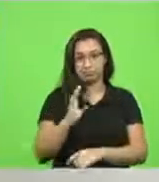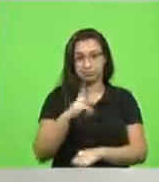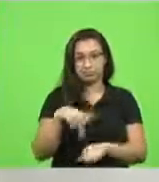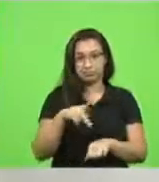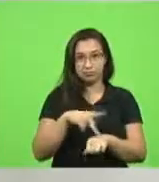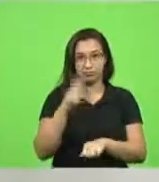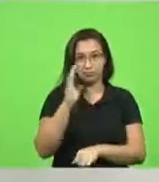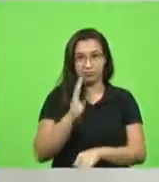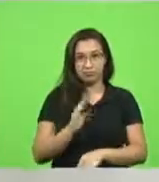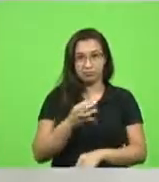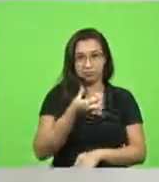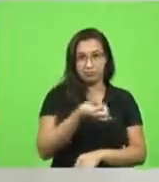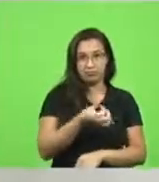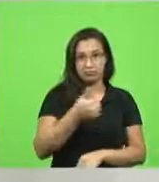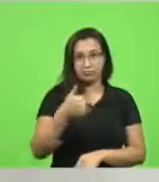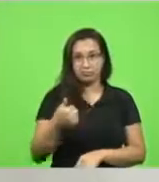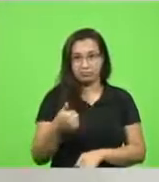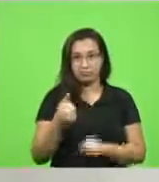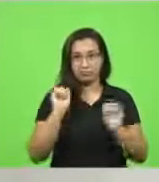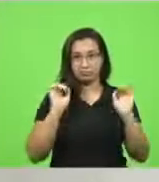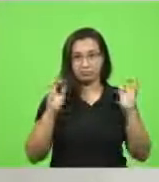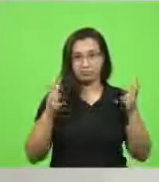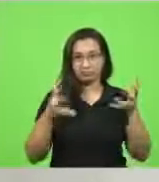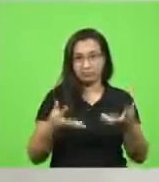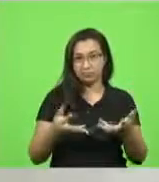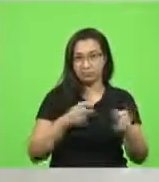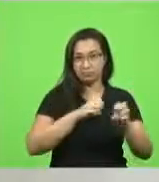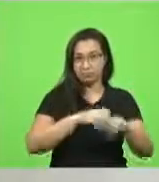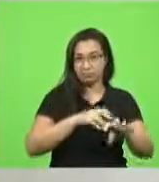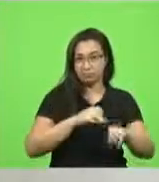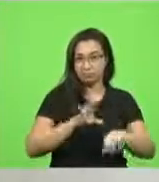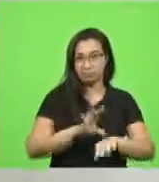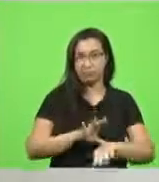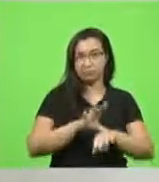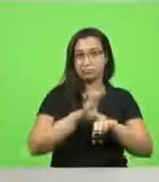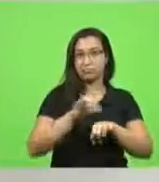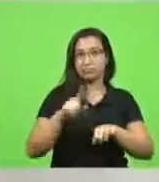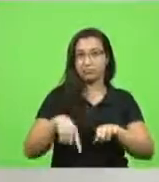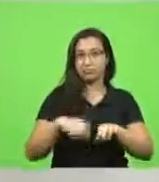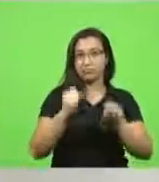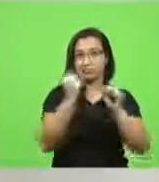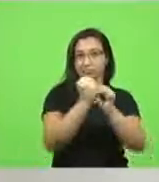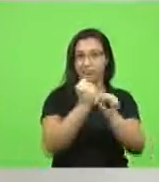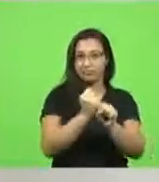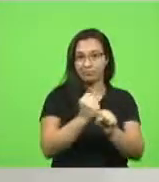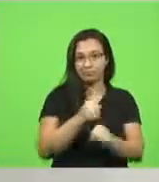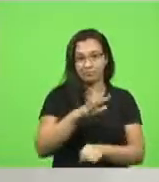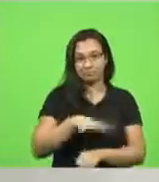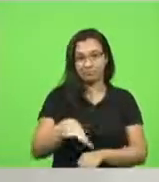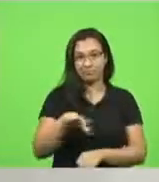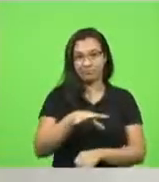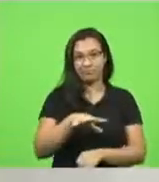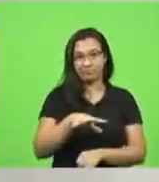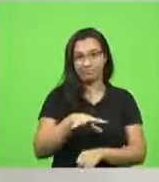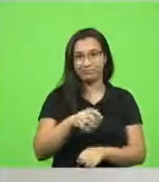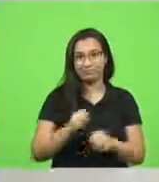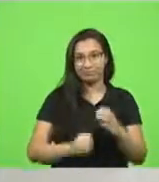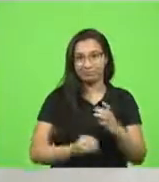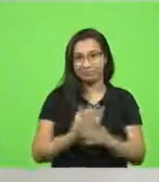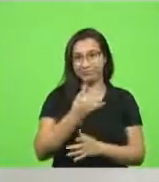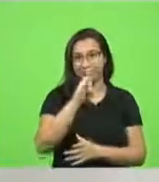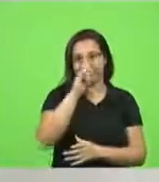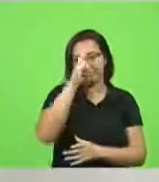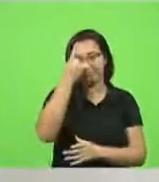61 fóruns de educação e conselhos, foi construída a partir da nossa mobilização. Então, nós catarinenses aqui